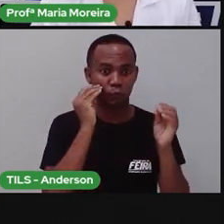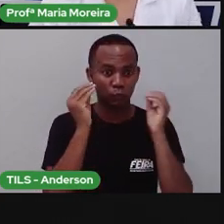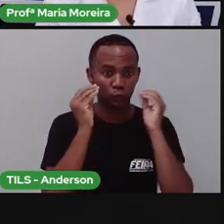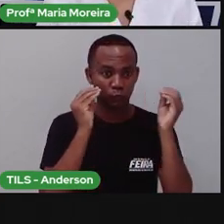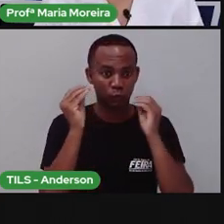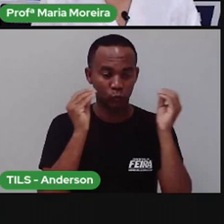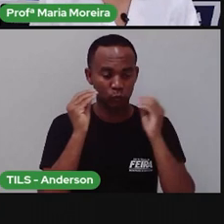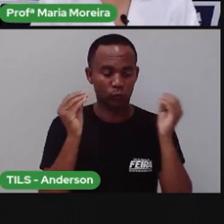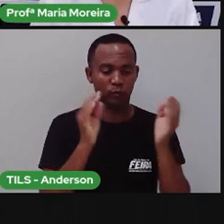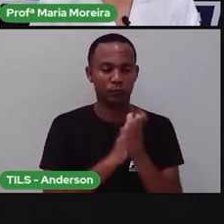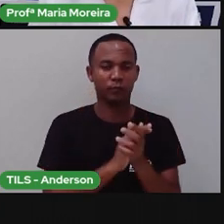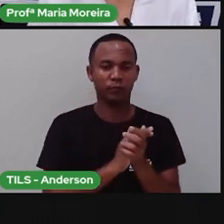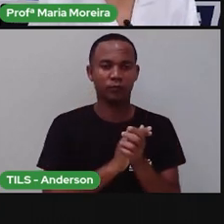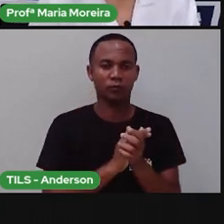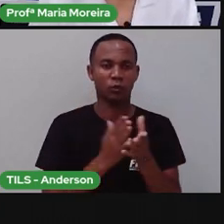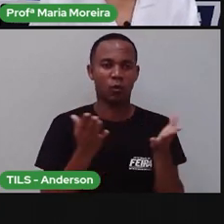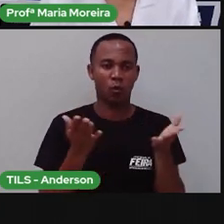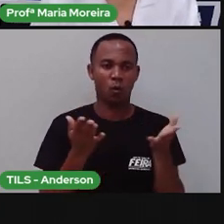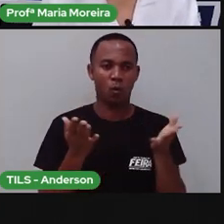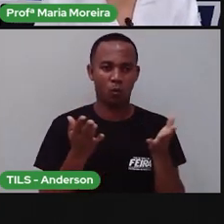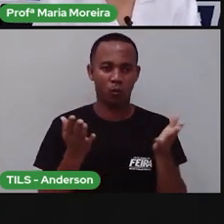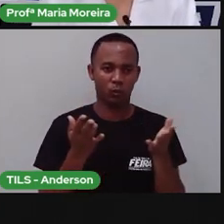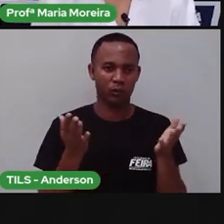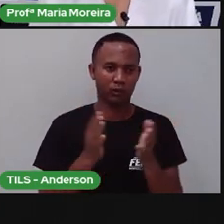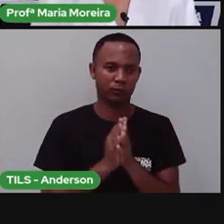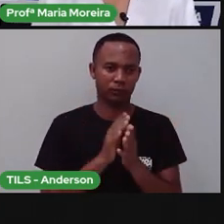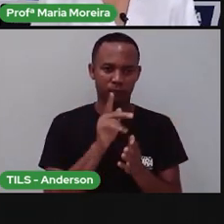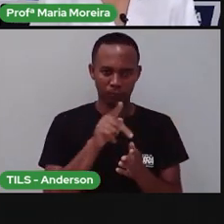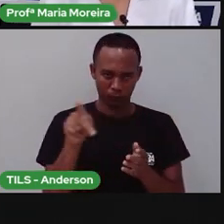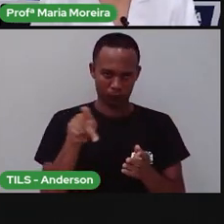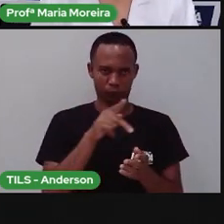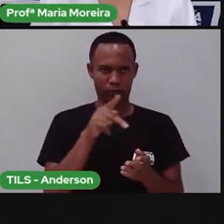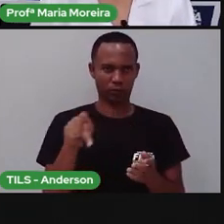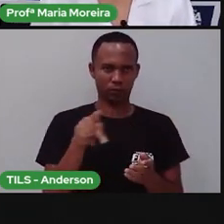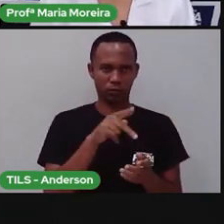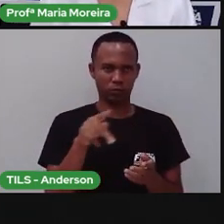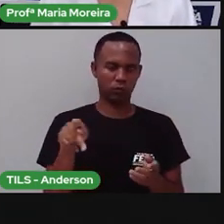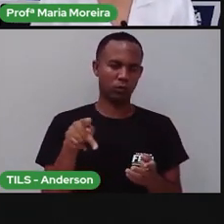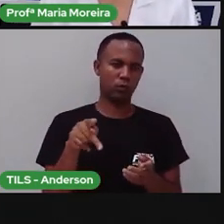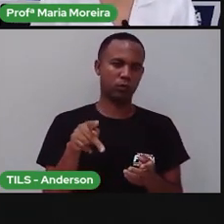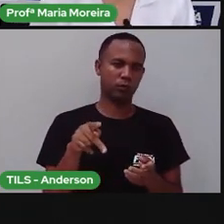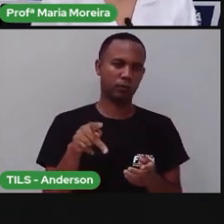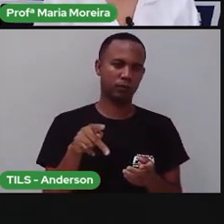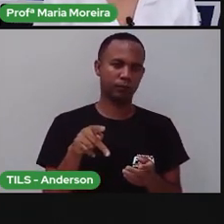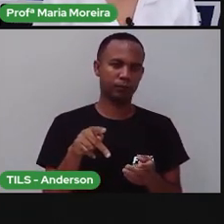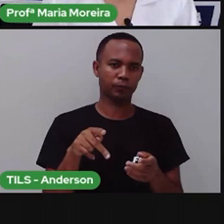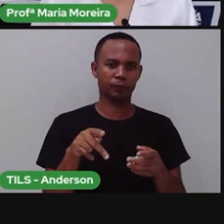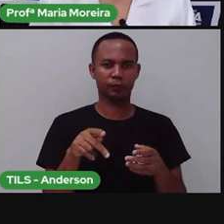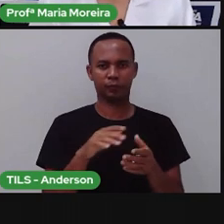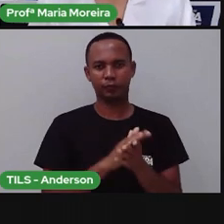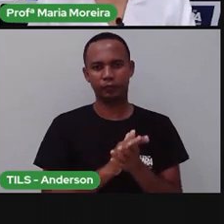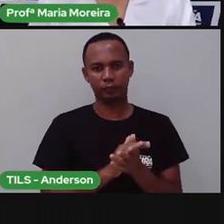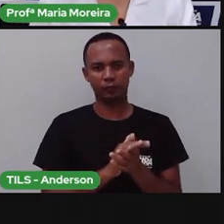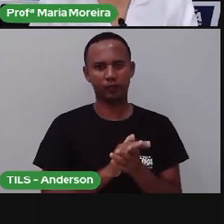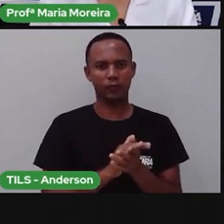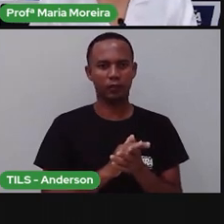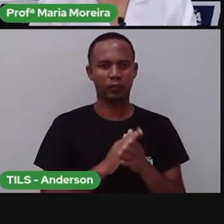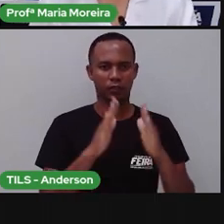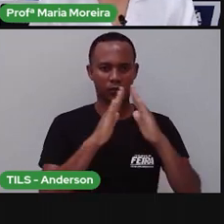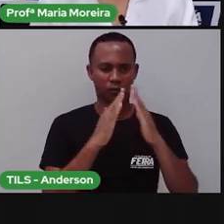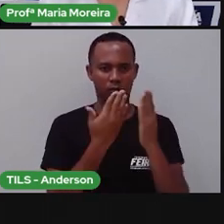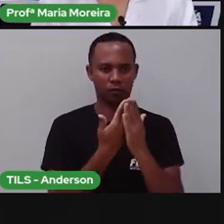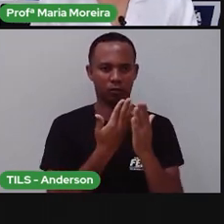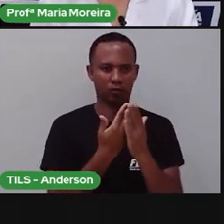Anderson, o nosso beijo. Hoje vai para o professor Lamartin, que é da escola Maria Helena de Queiroz, e para os alunos do professor Lamartin,